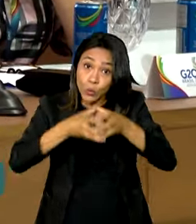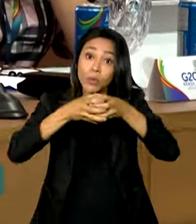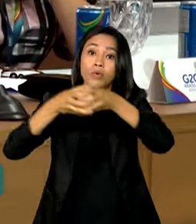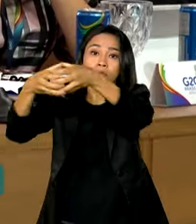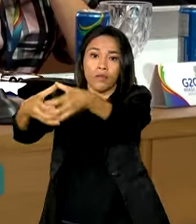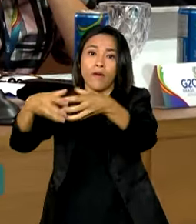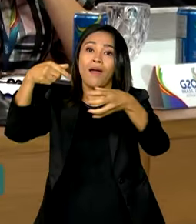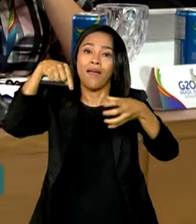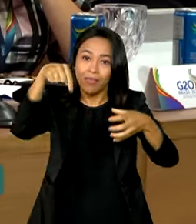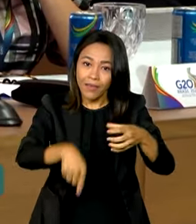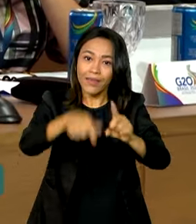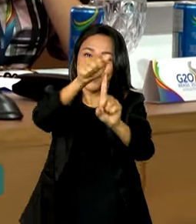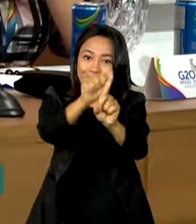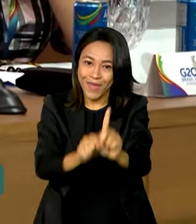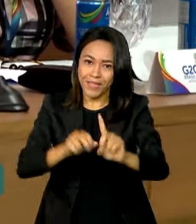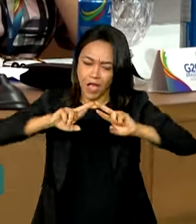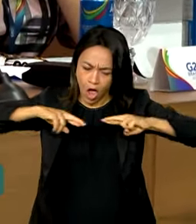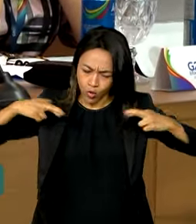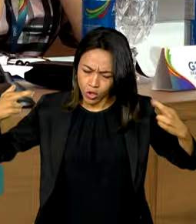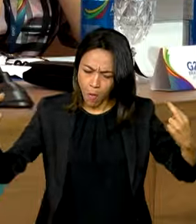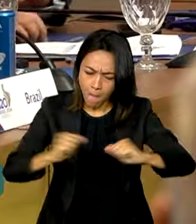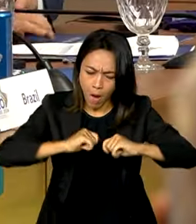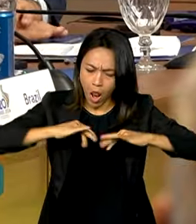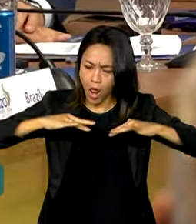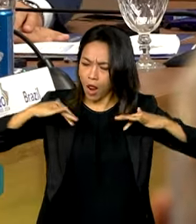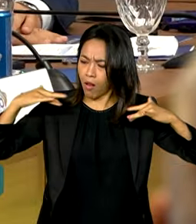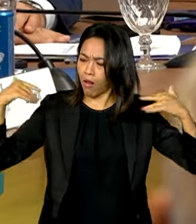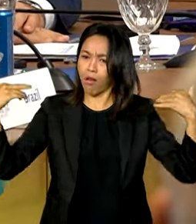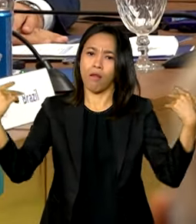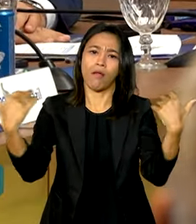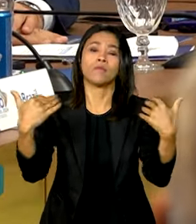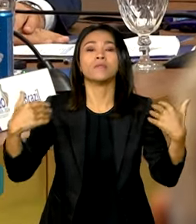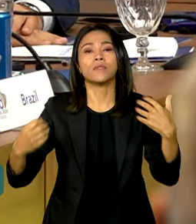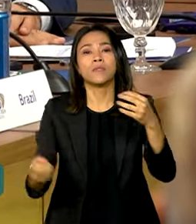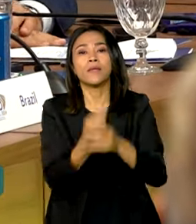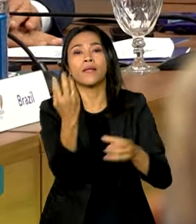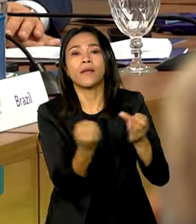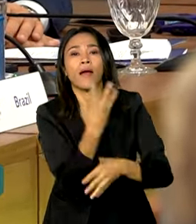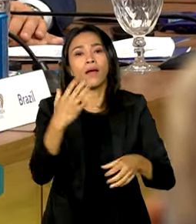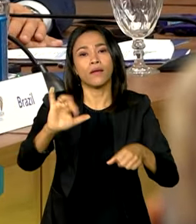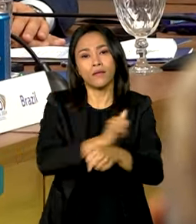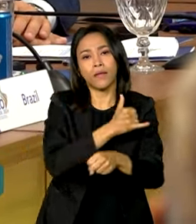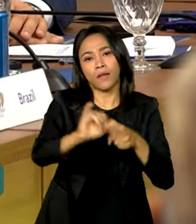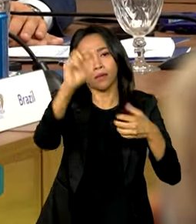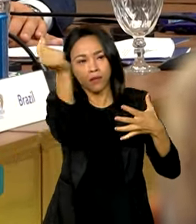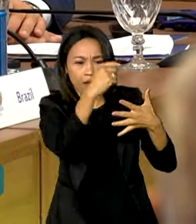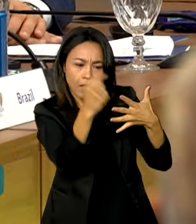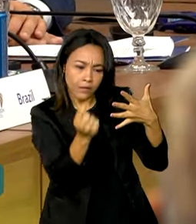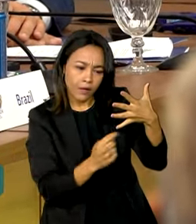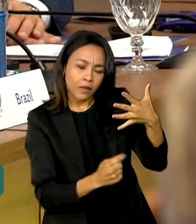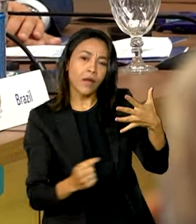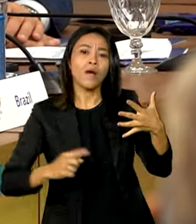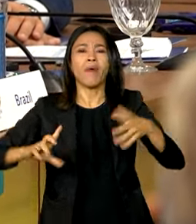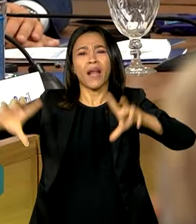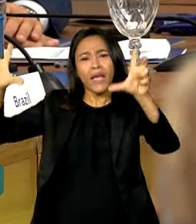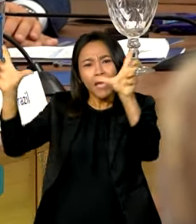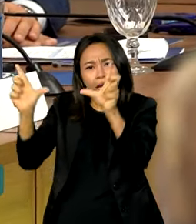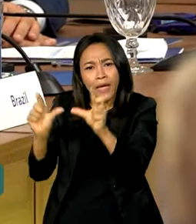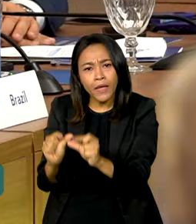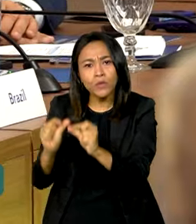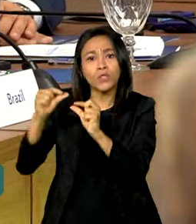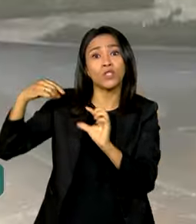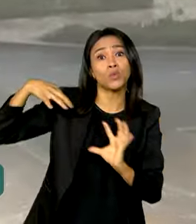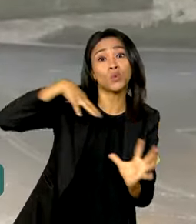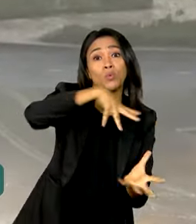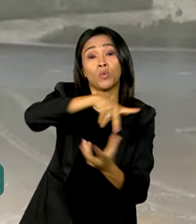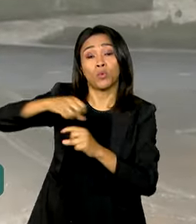Brasil este mês, se concentre na construção de estratégias para minimizar em escala global os